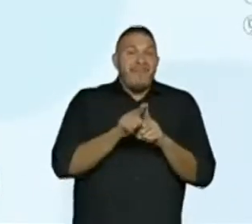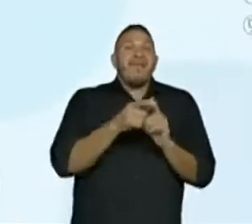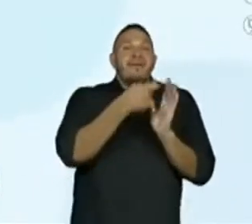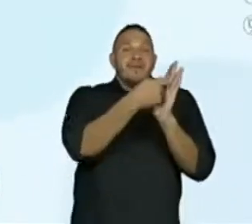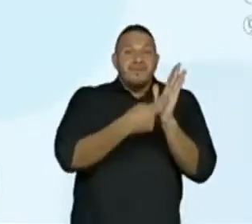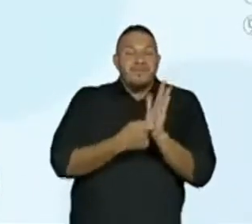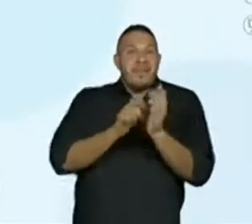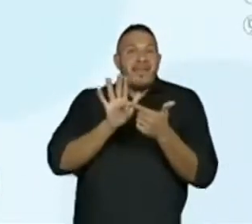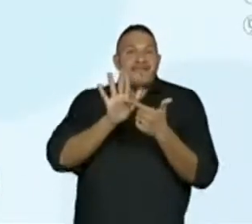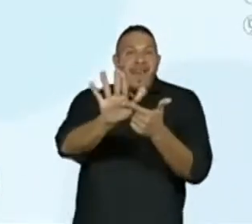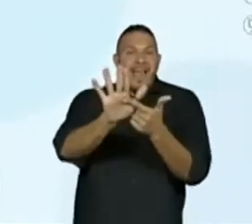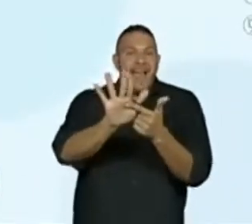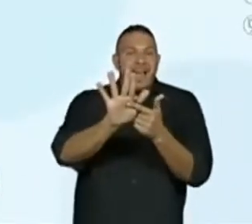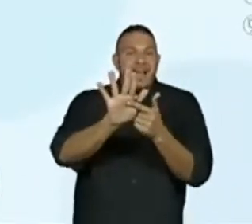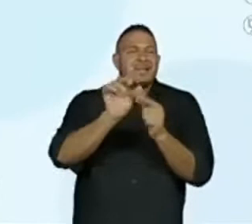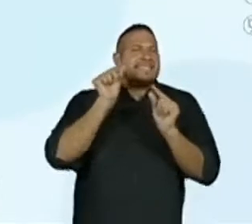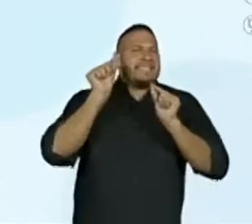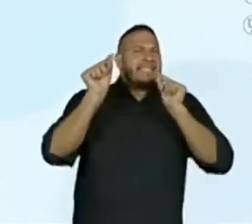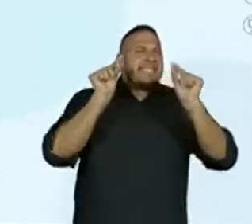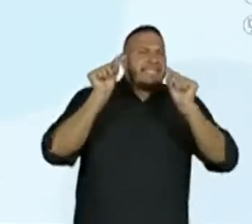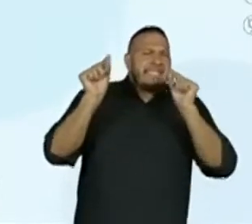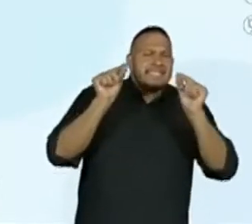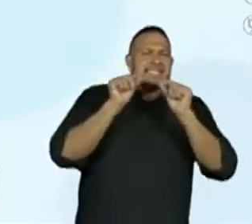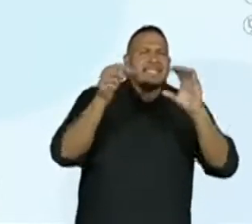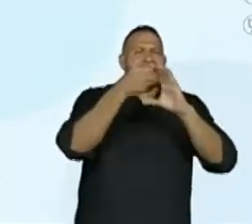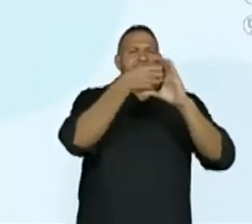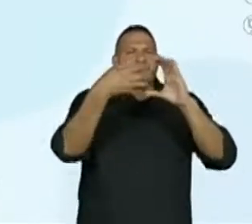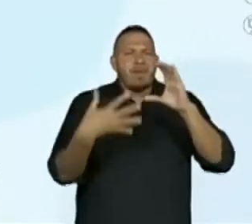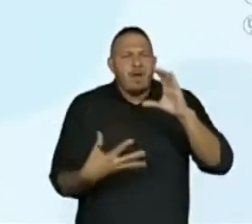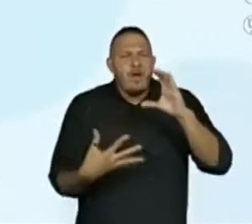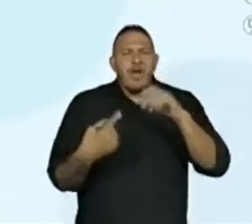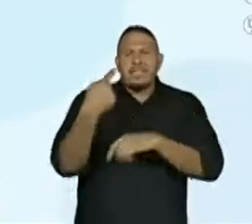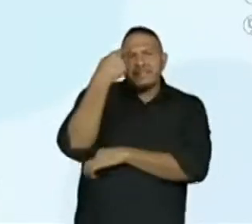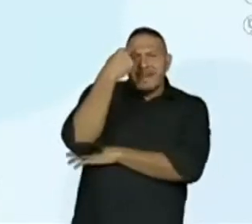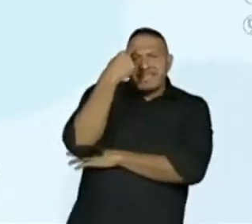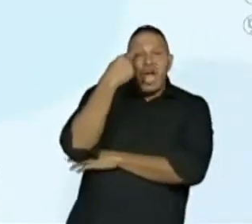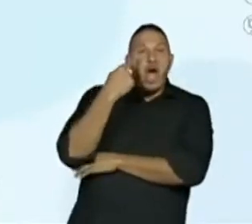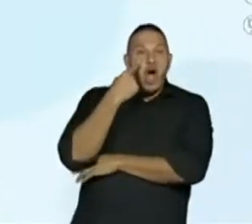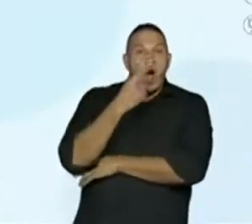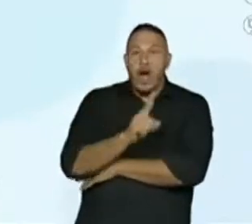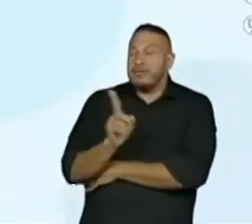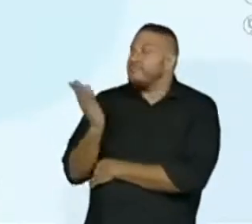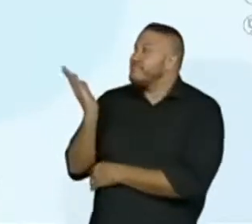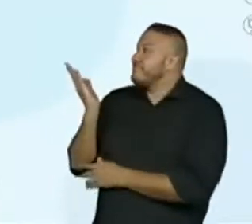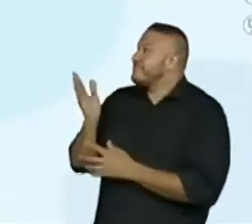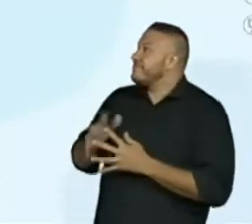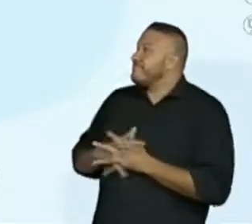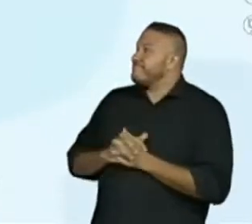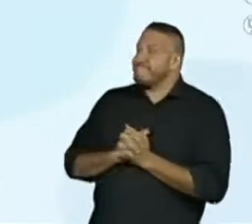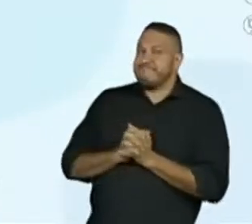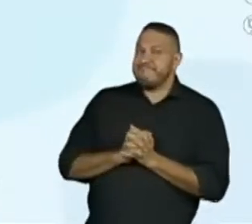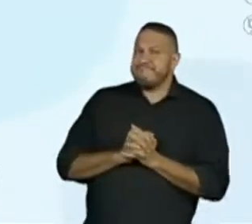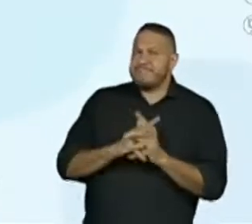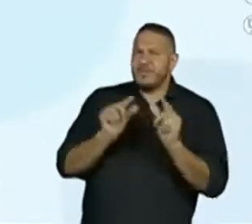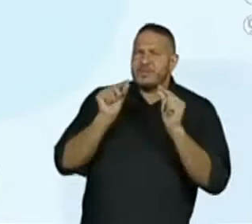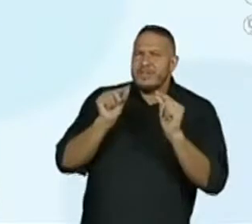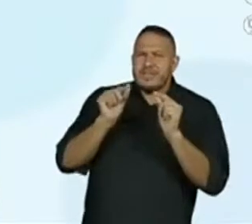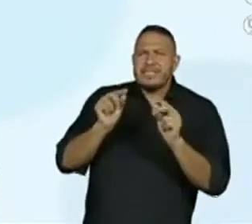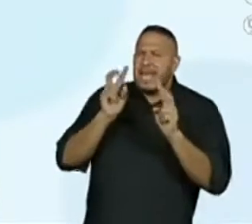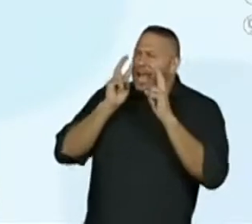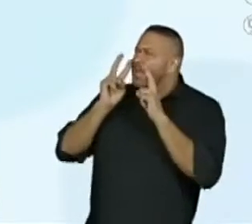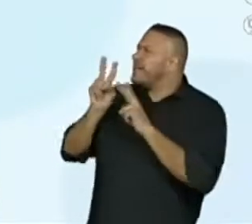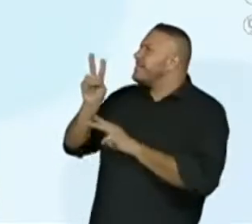algumas coisas, quer nos fazer pensar. Atenção a essa imagem. O que vocês observam